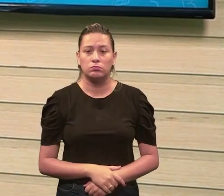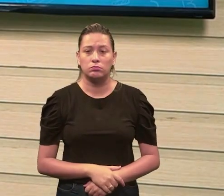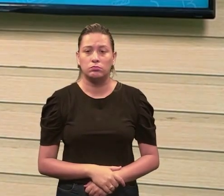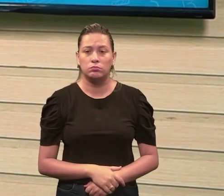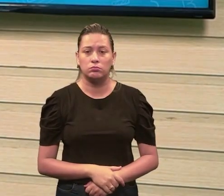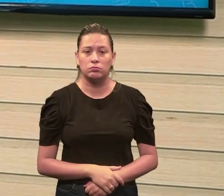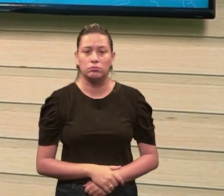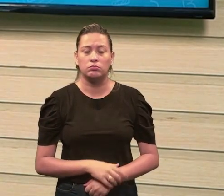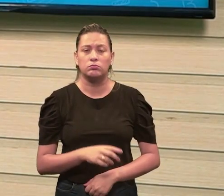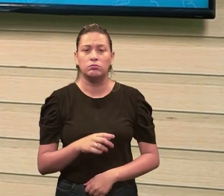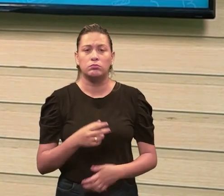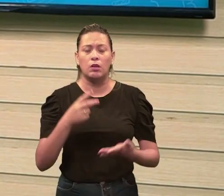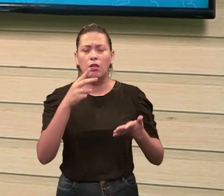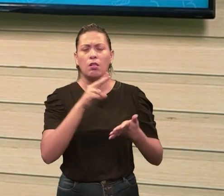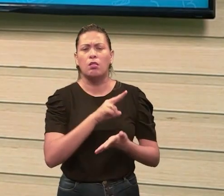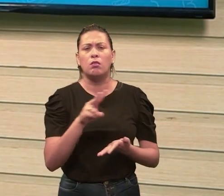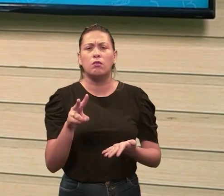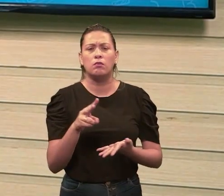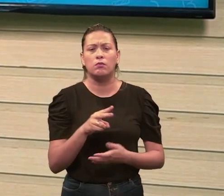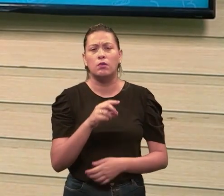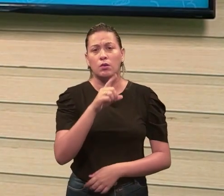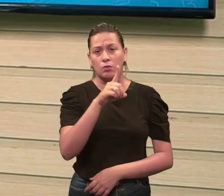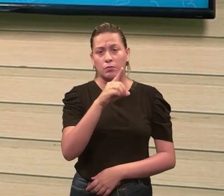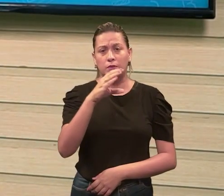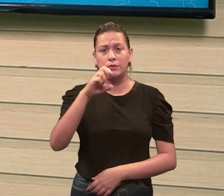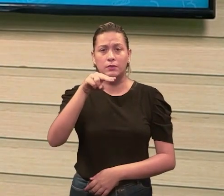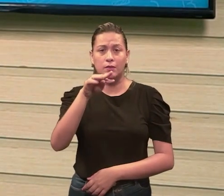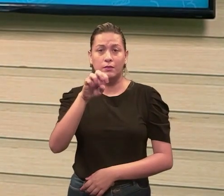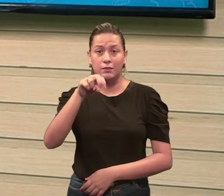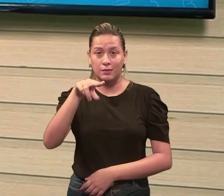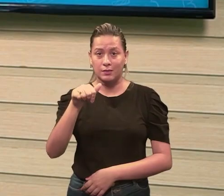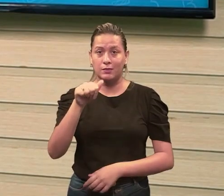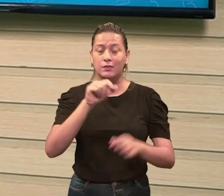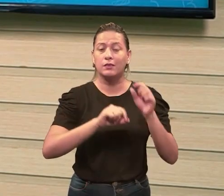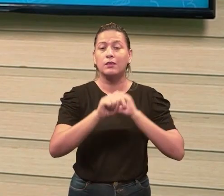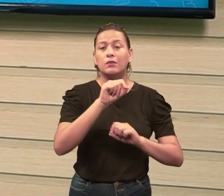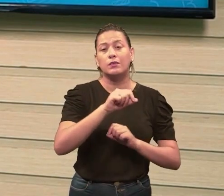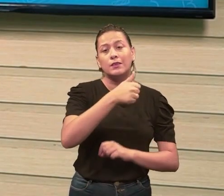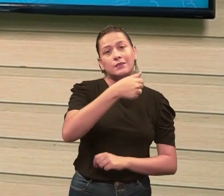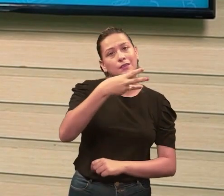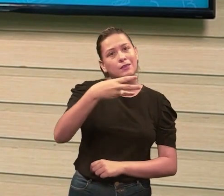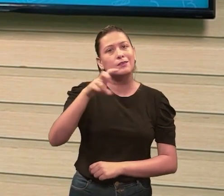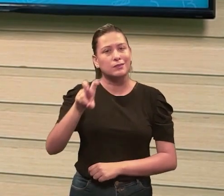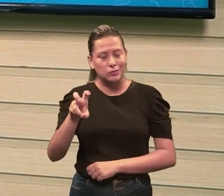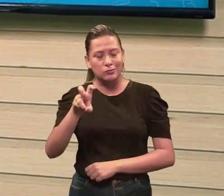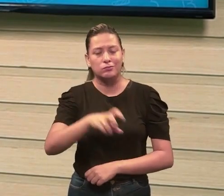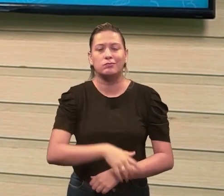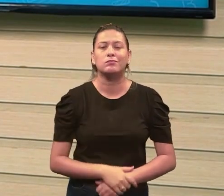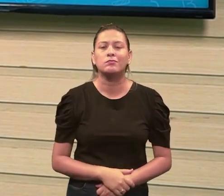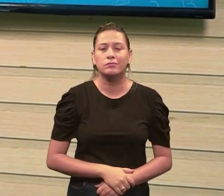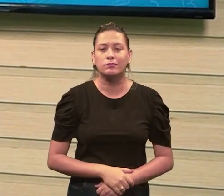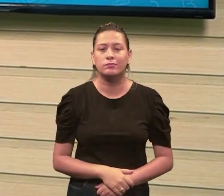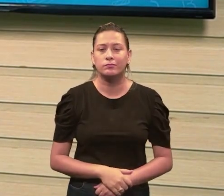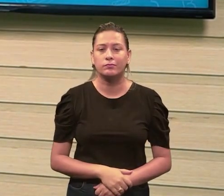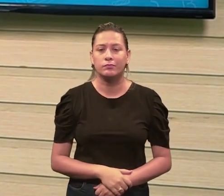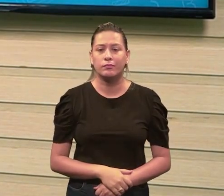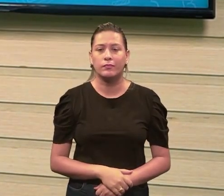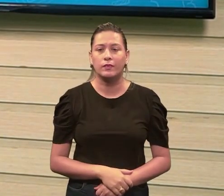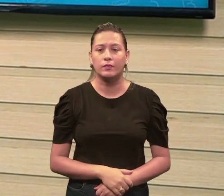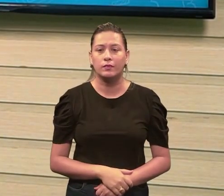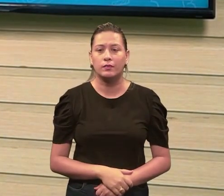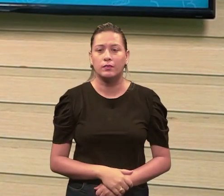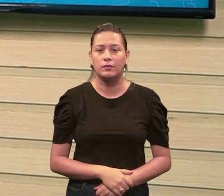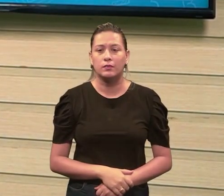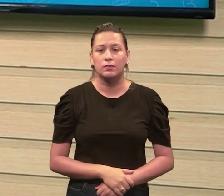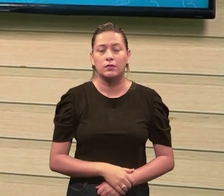Como é que a gente lê ele? Uma centena, né? Que é o 135, né? Uma centena do 100.